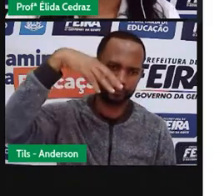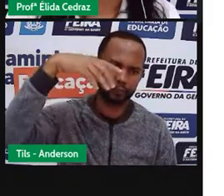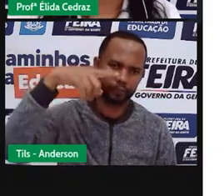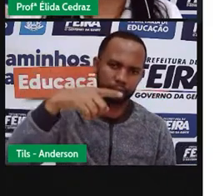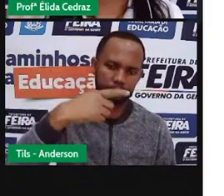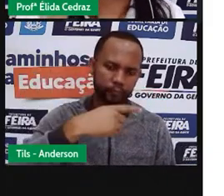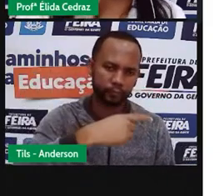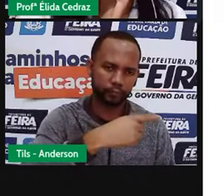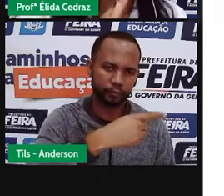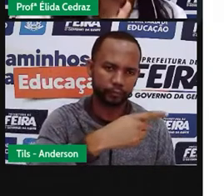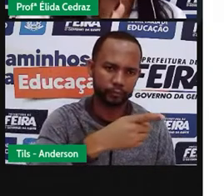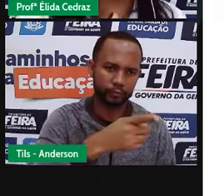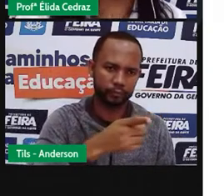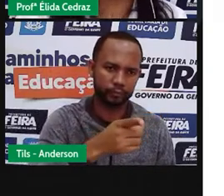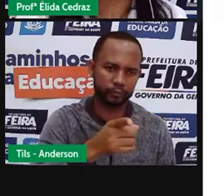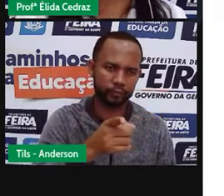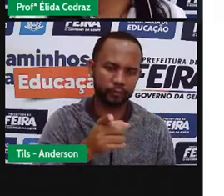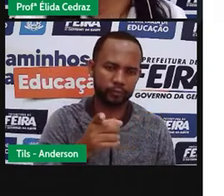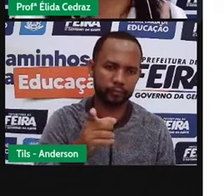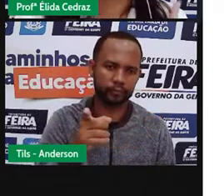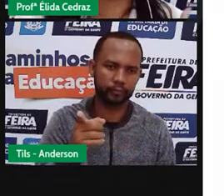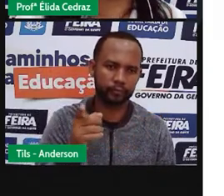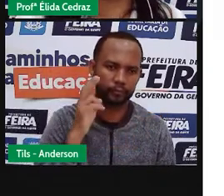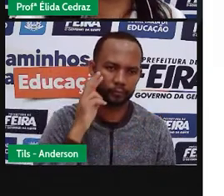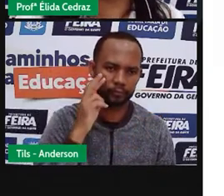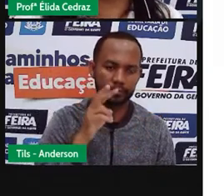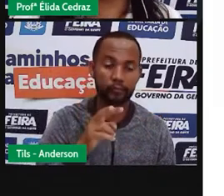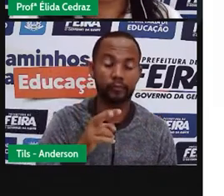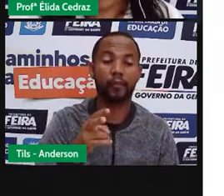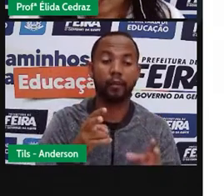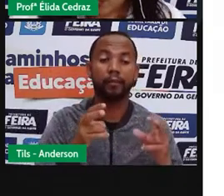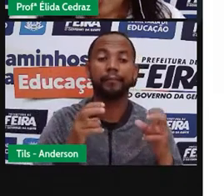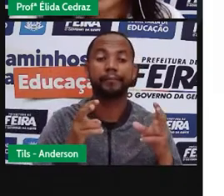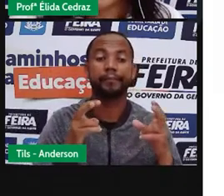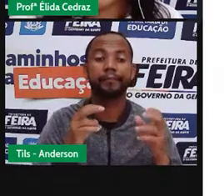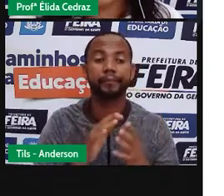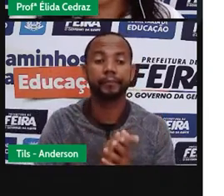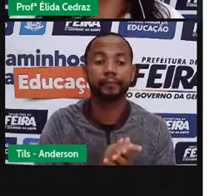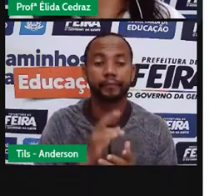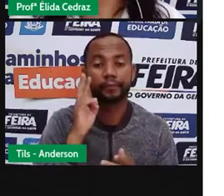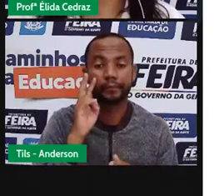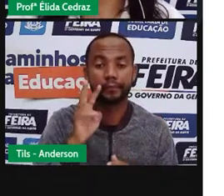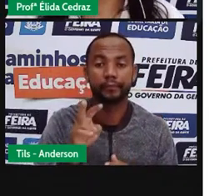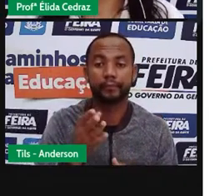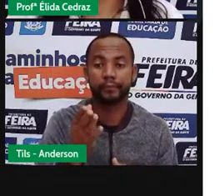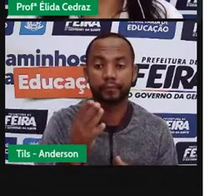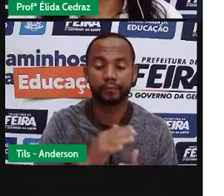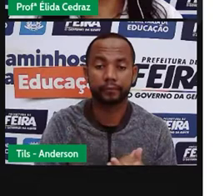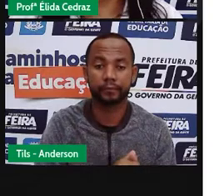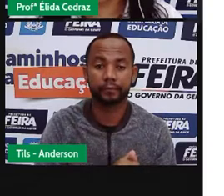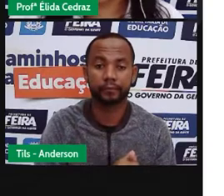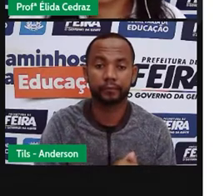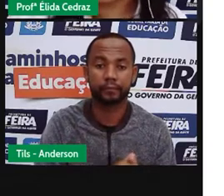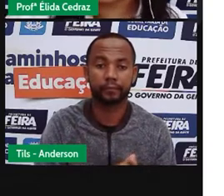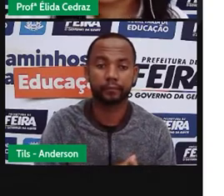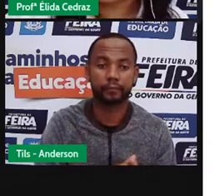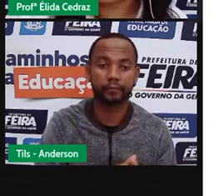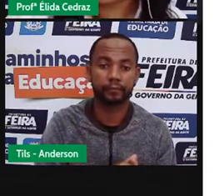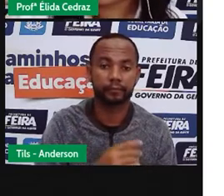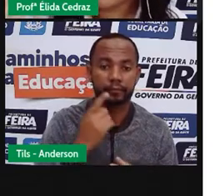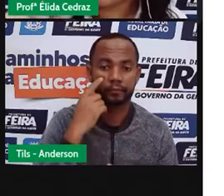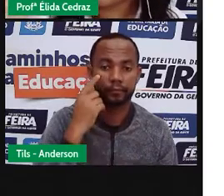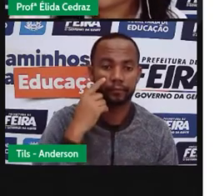batia no ponteiro, projetava a sombra. Olha só. A luz do sol